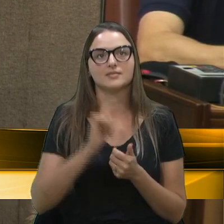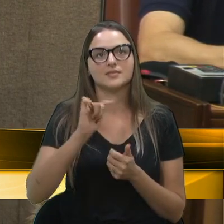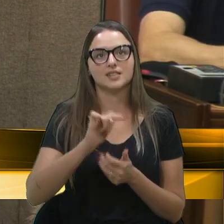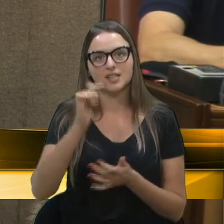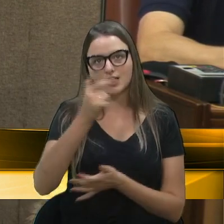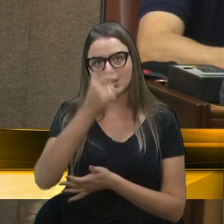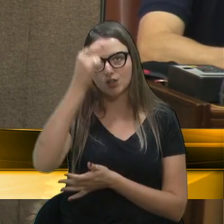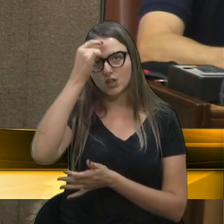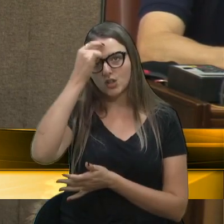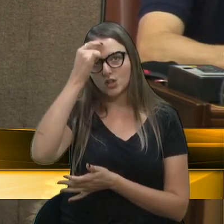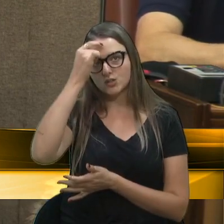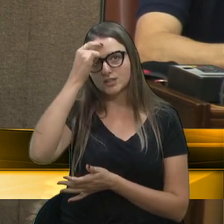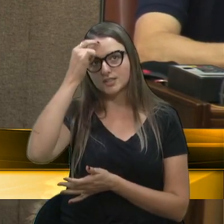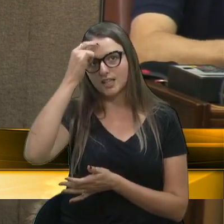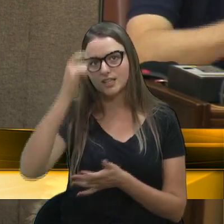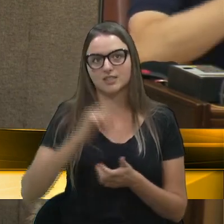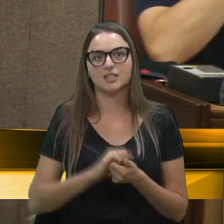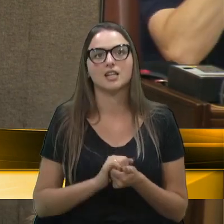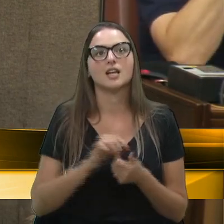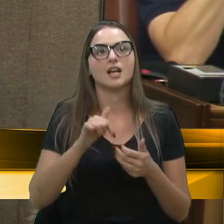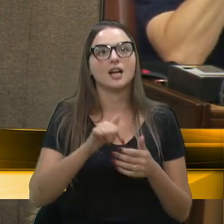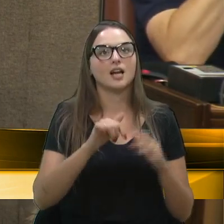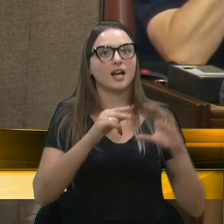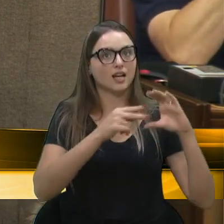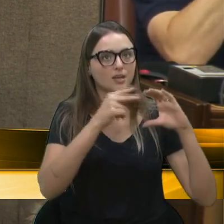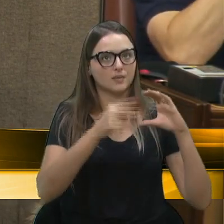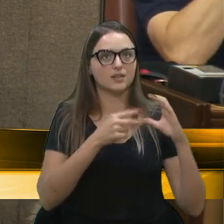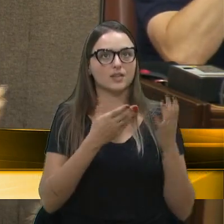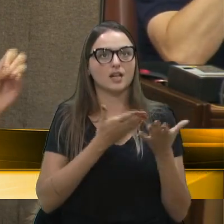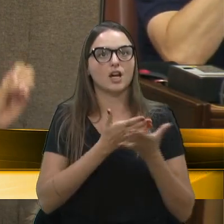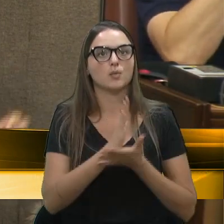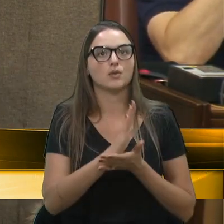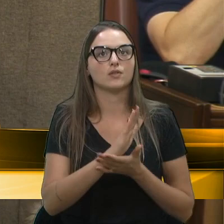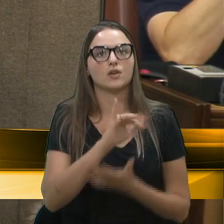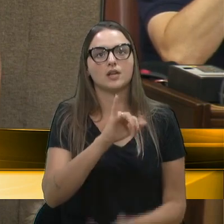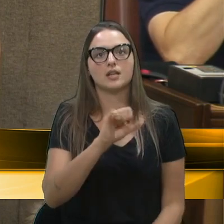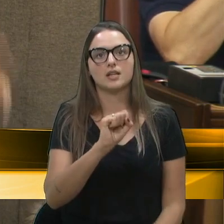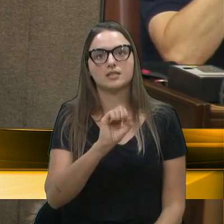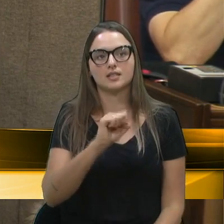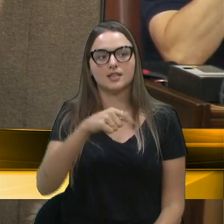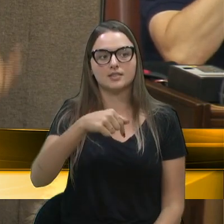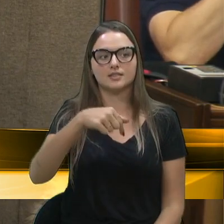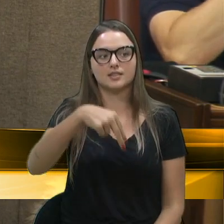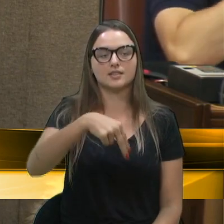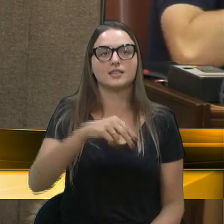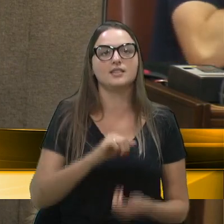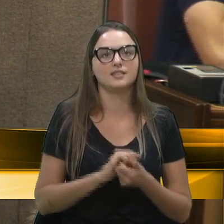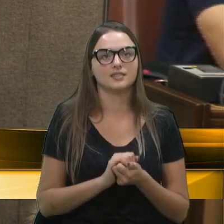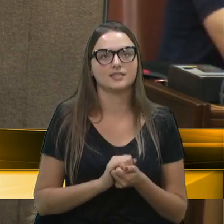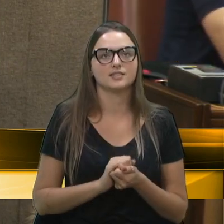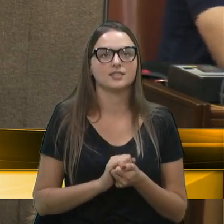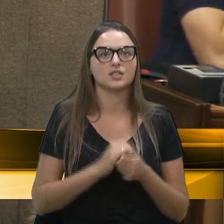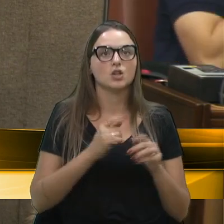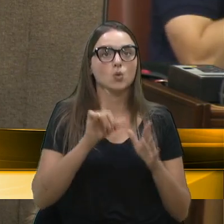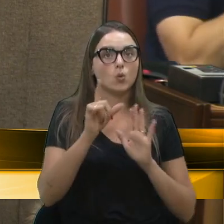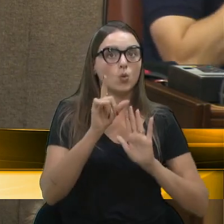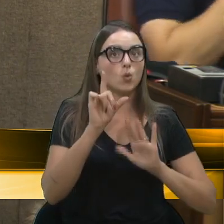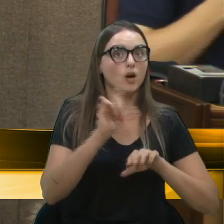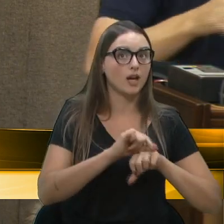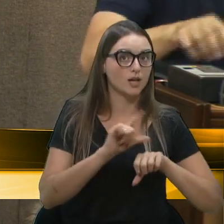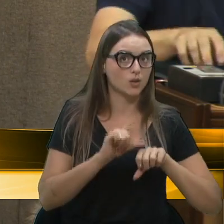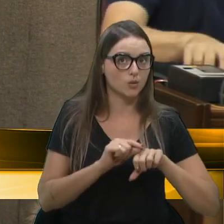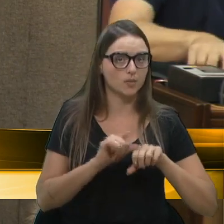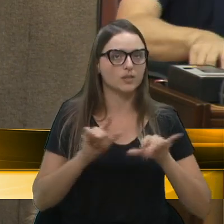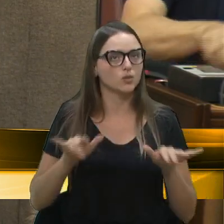todos lembram, esta Casa aprovou a isenção de SSQN, justamente com este argumento de que isso